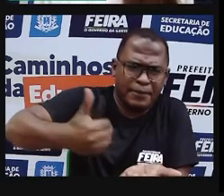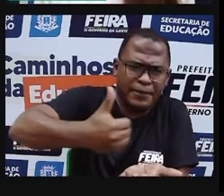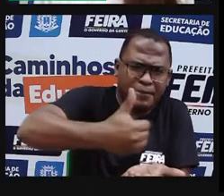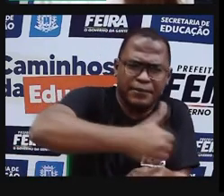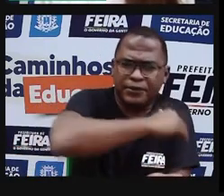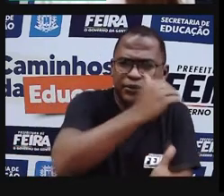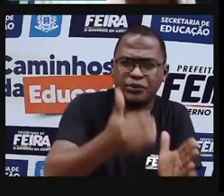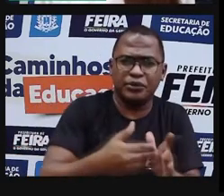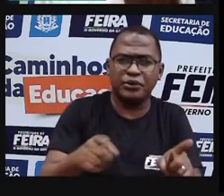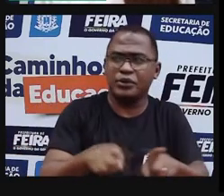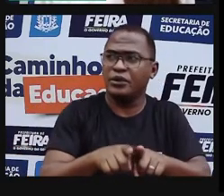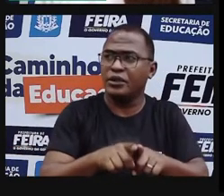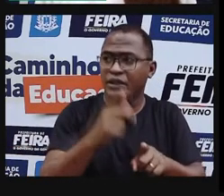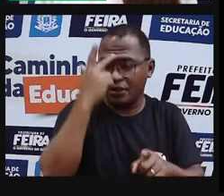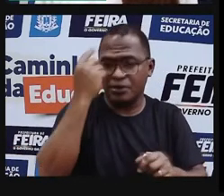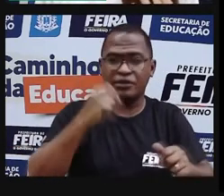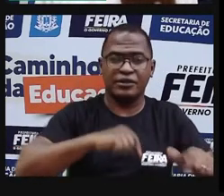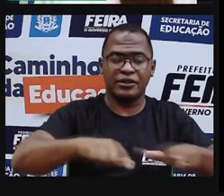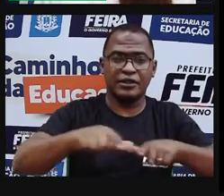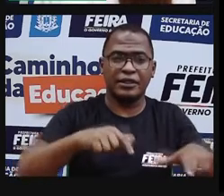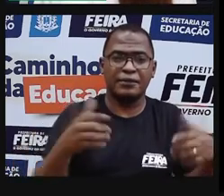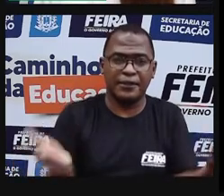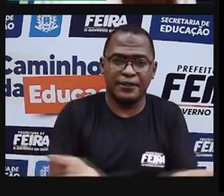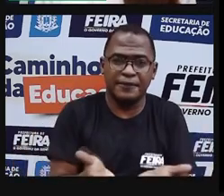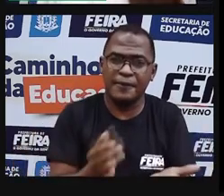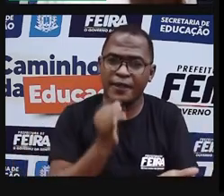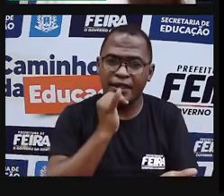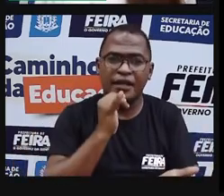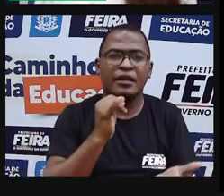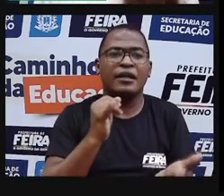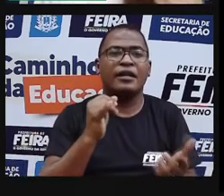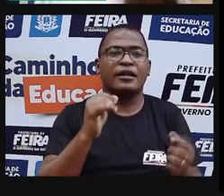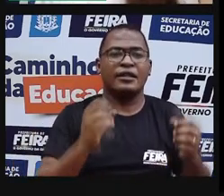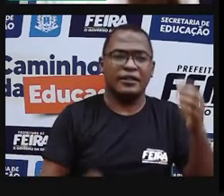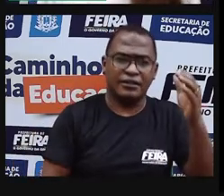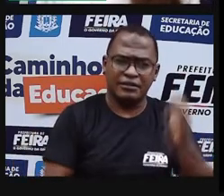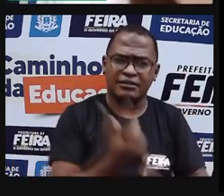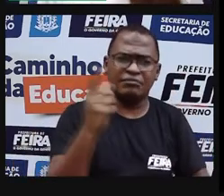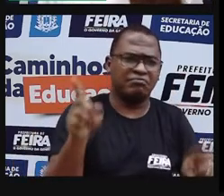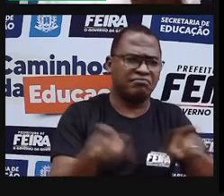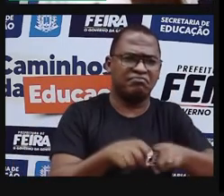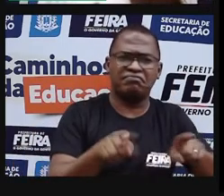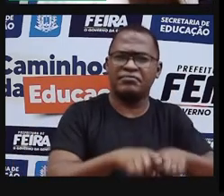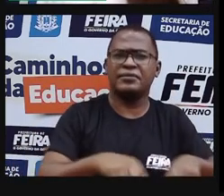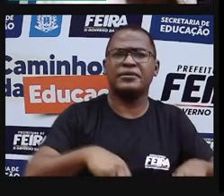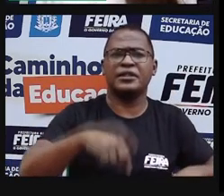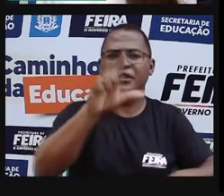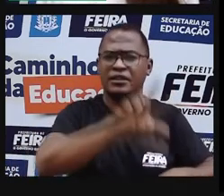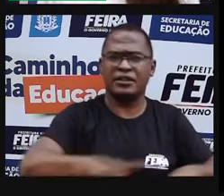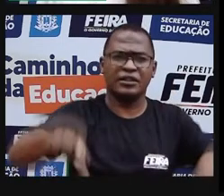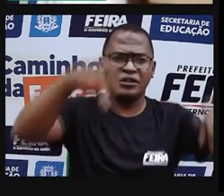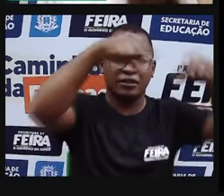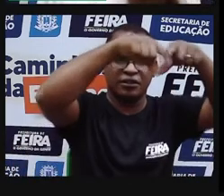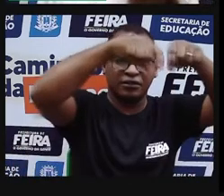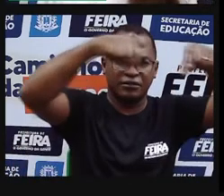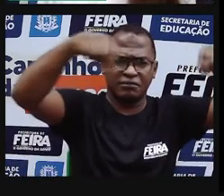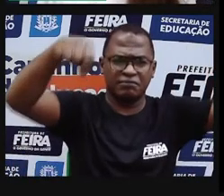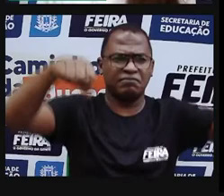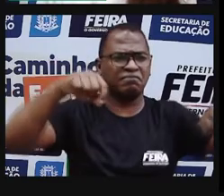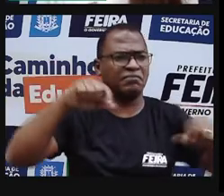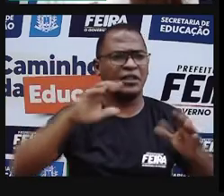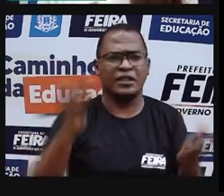estarem produzindo para a literatura de cordel, produzindo para a arte de forma geral, né? Para o